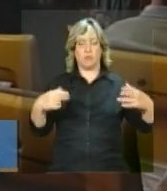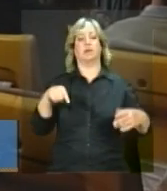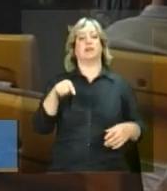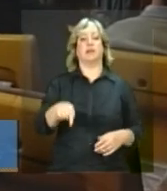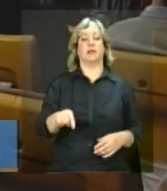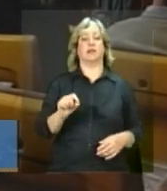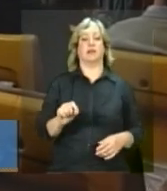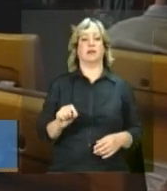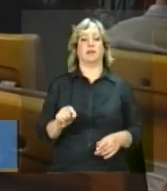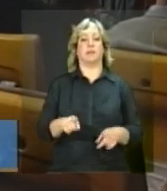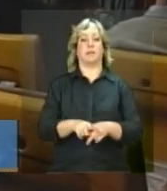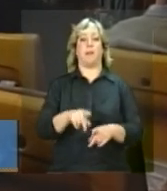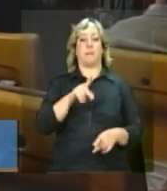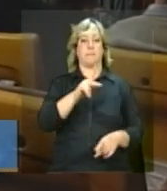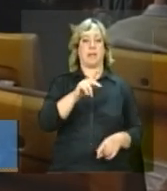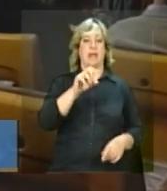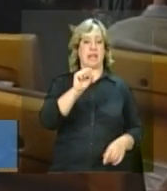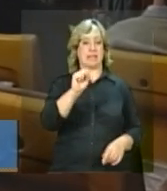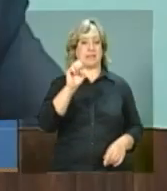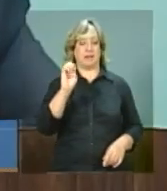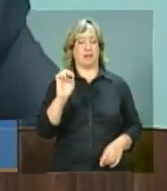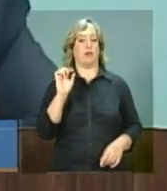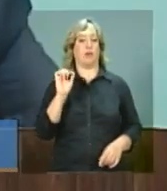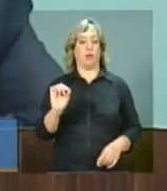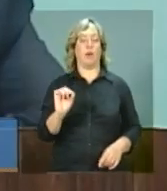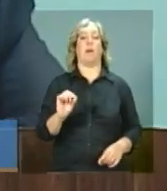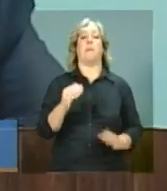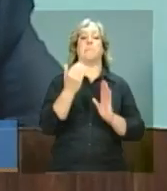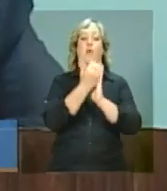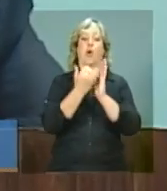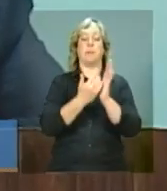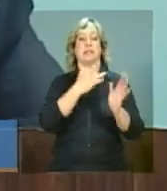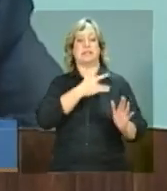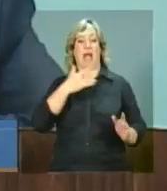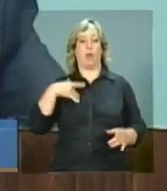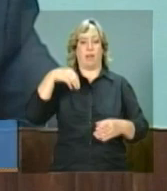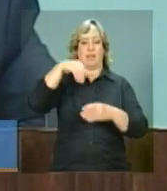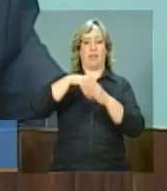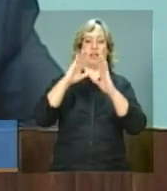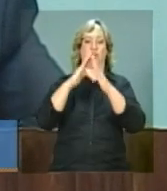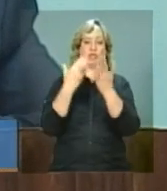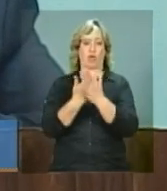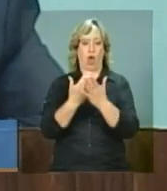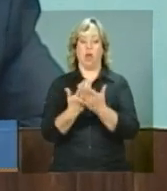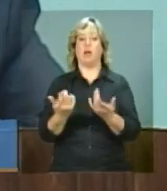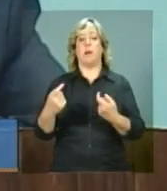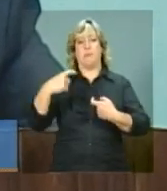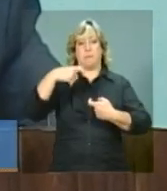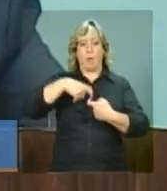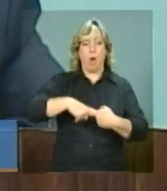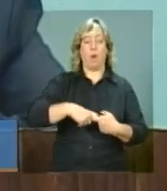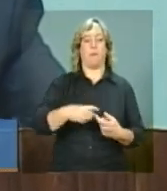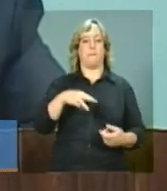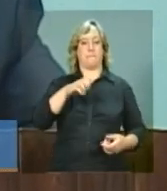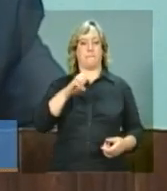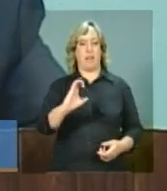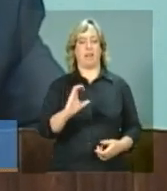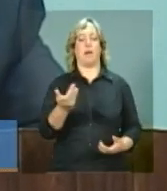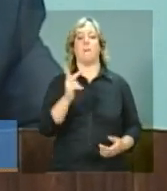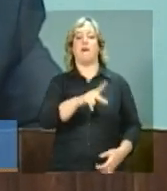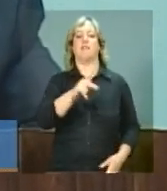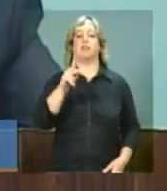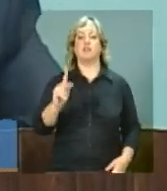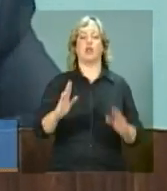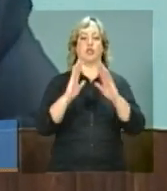o PSE, Programa Saúde na Escola. Então, em parceria com o MEC, professores das escolas públicas, os